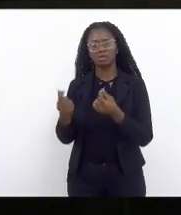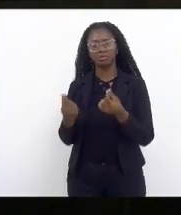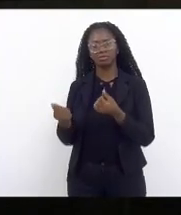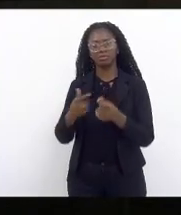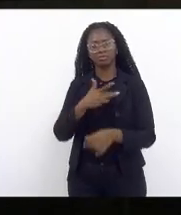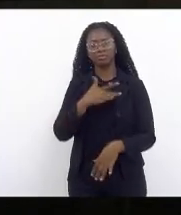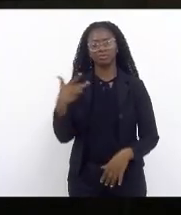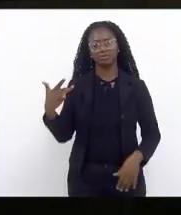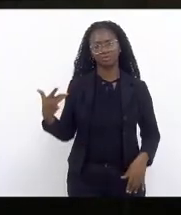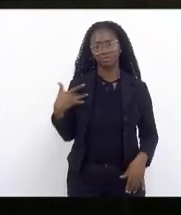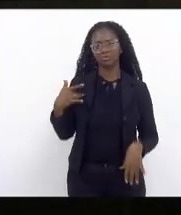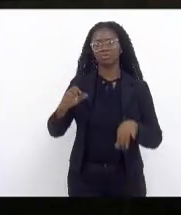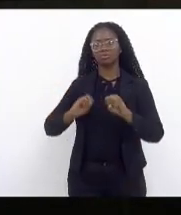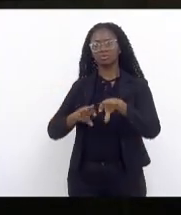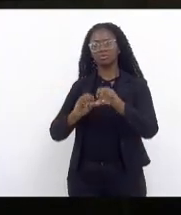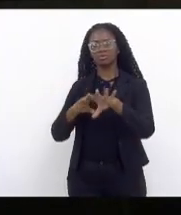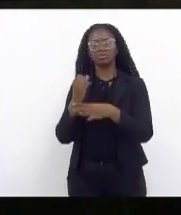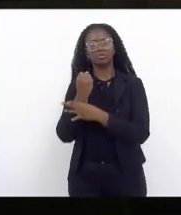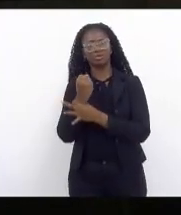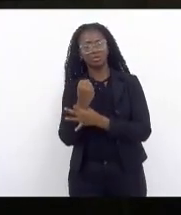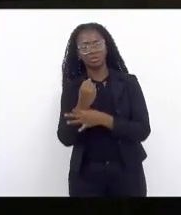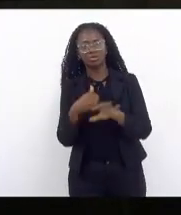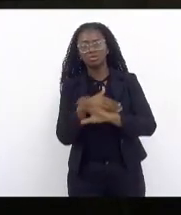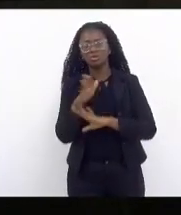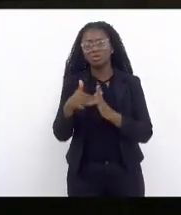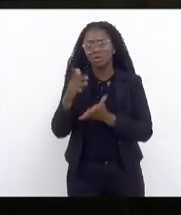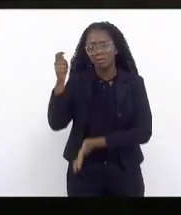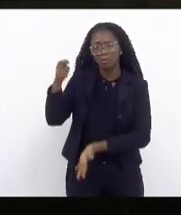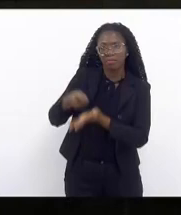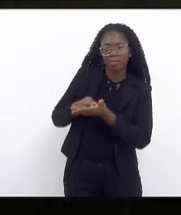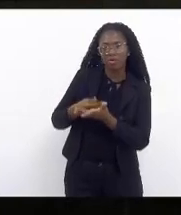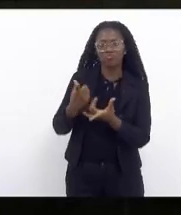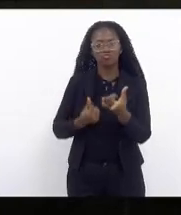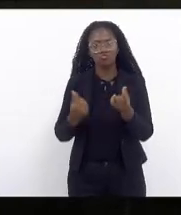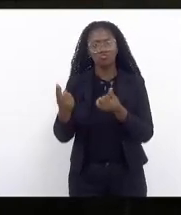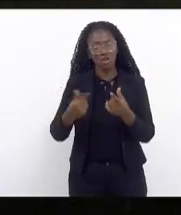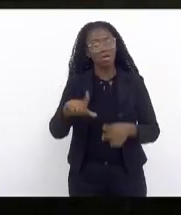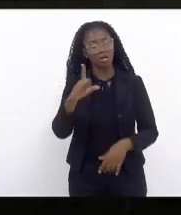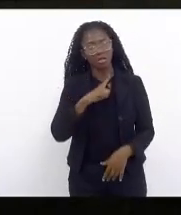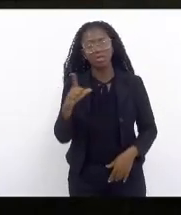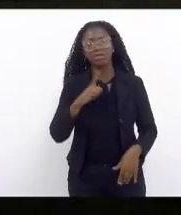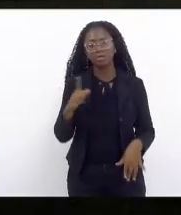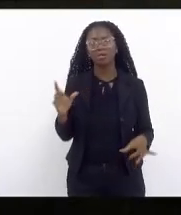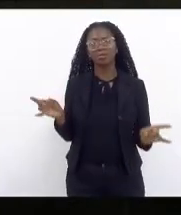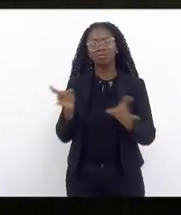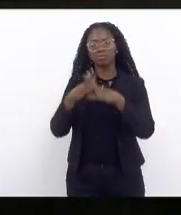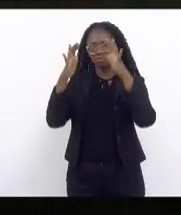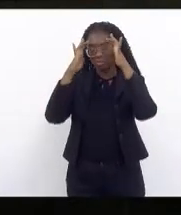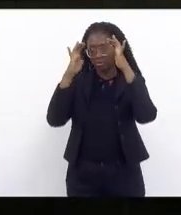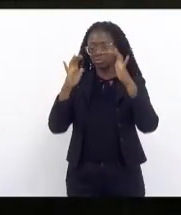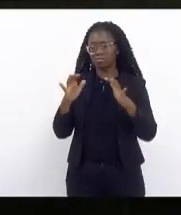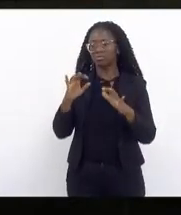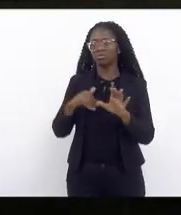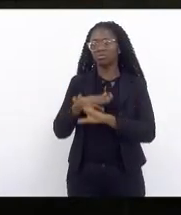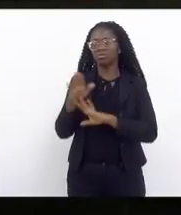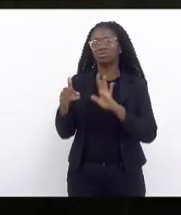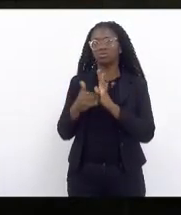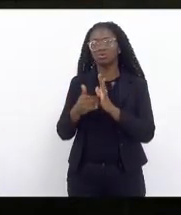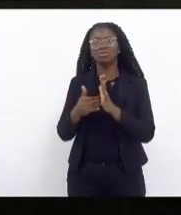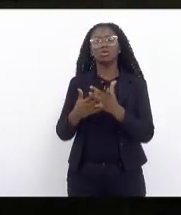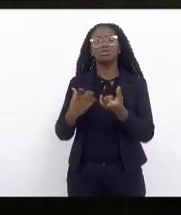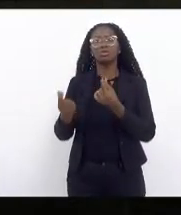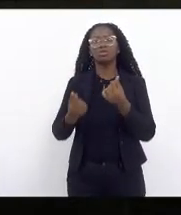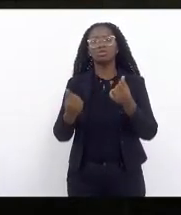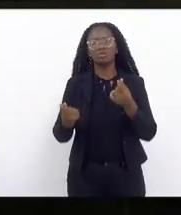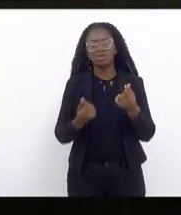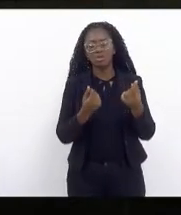despesas previstas serão pagas há dinheiro para cumprir todos os compromissos despesa de pessoal